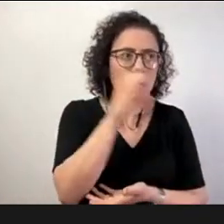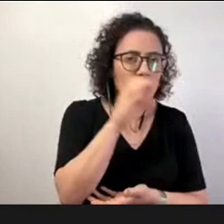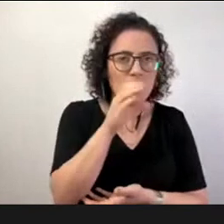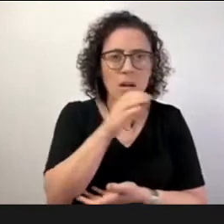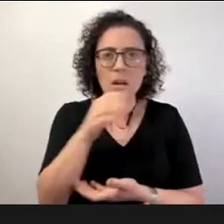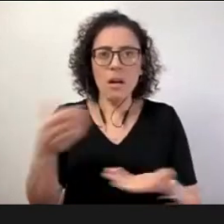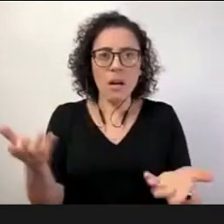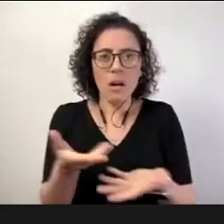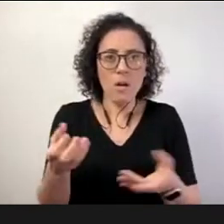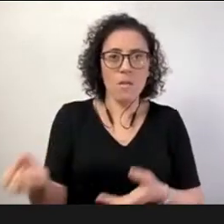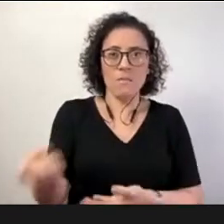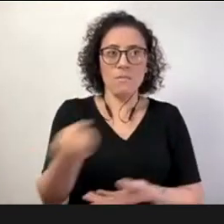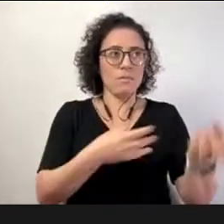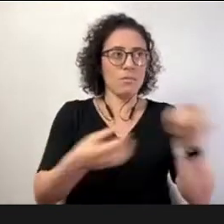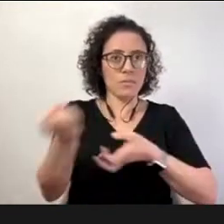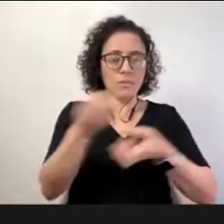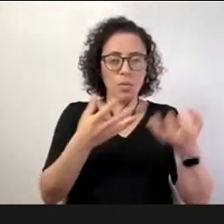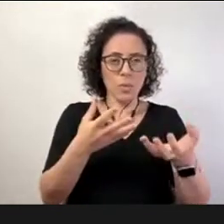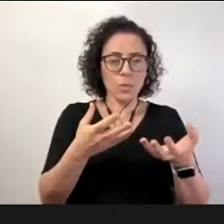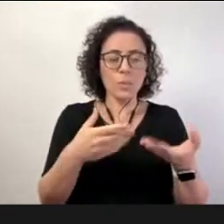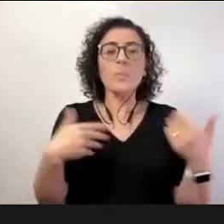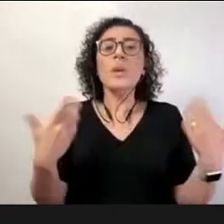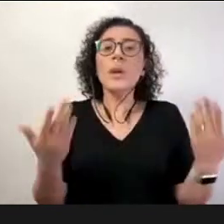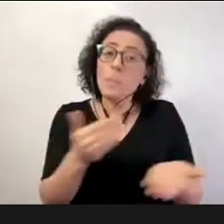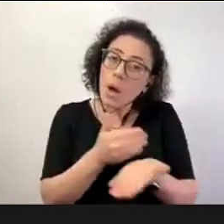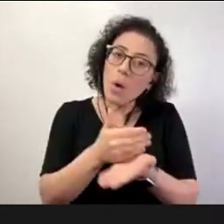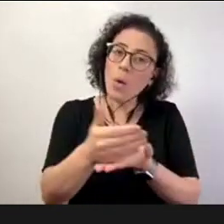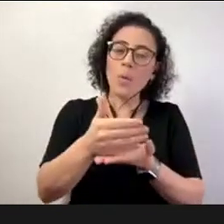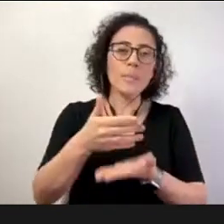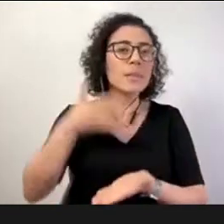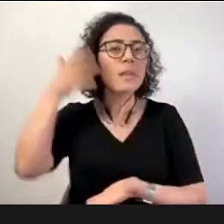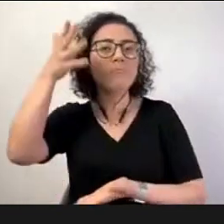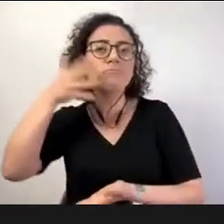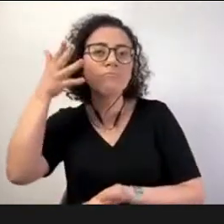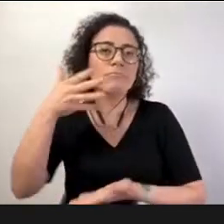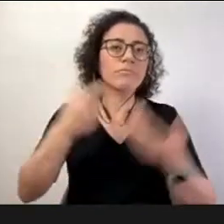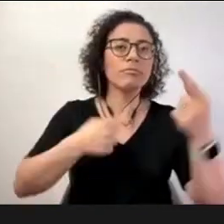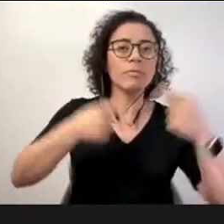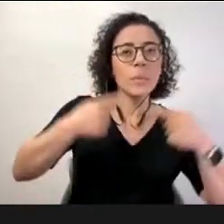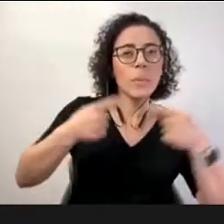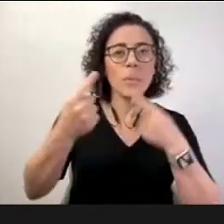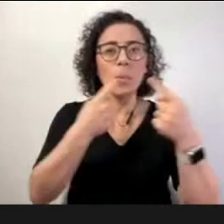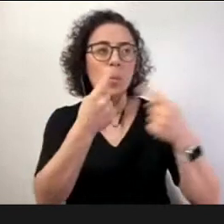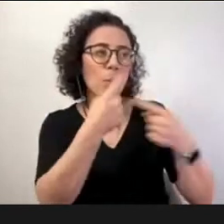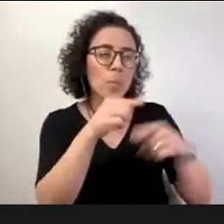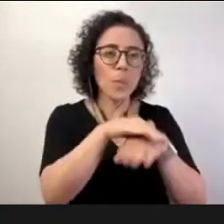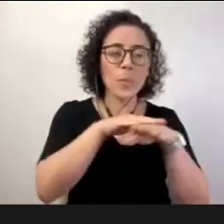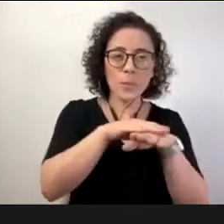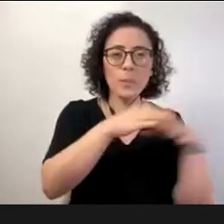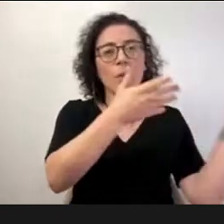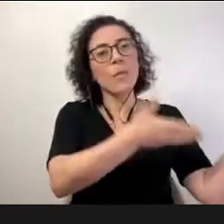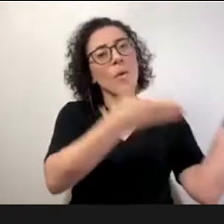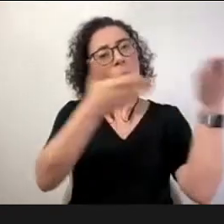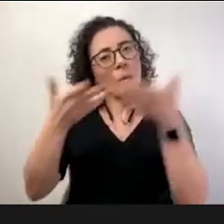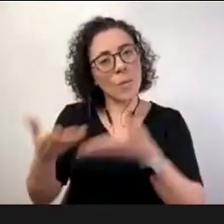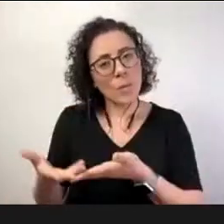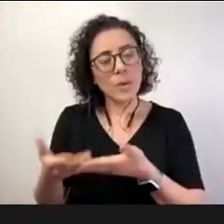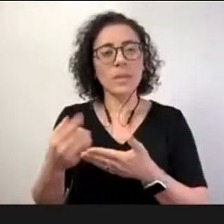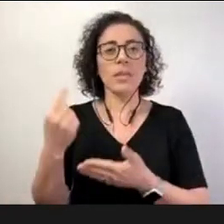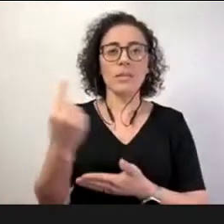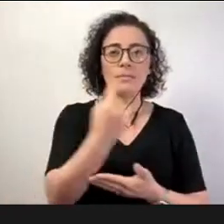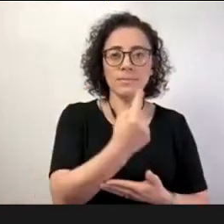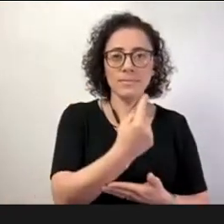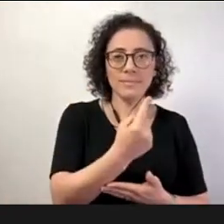atualidade. E para debatermos essa temática, gostaria de convidar para as respectivas apresentações nossos